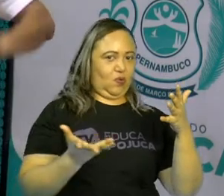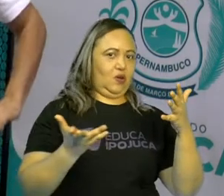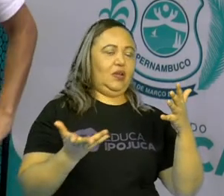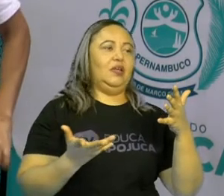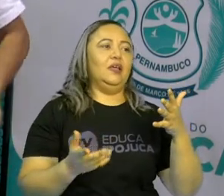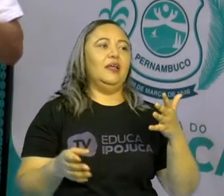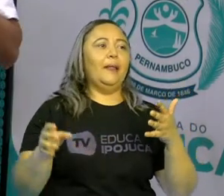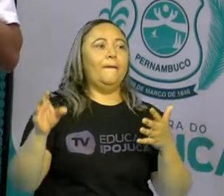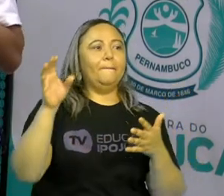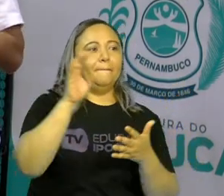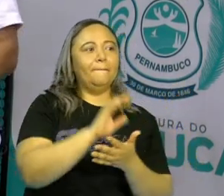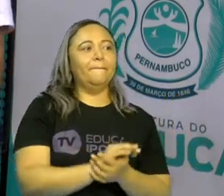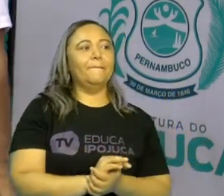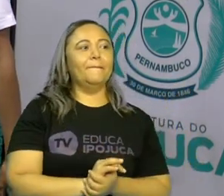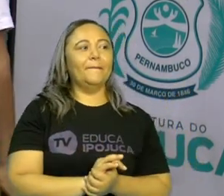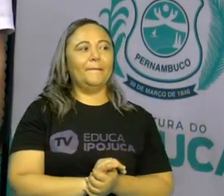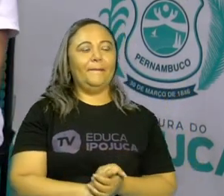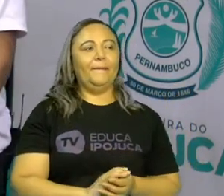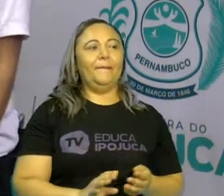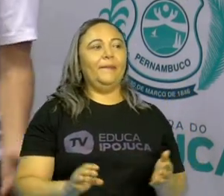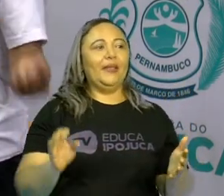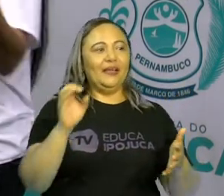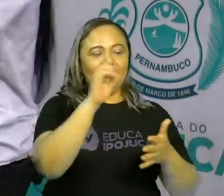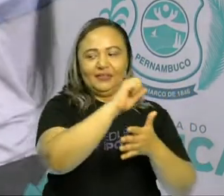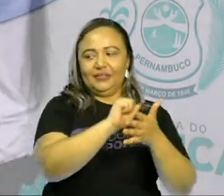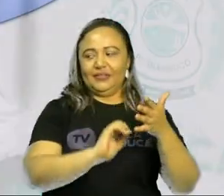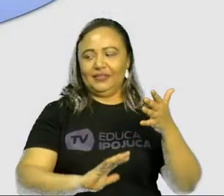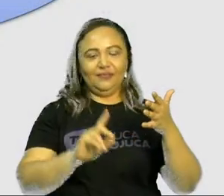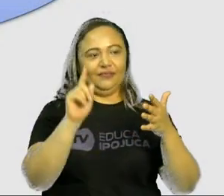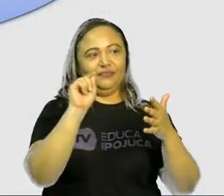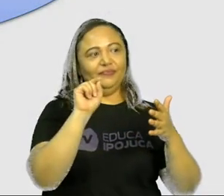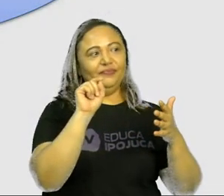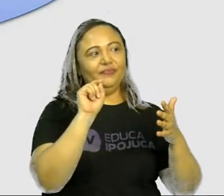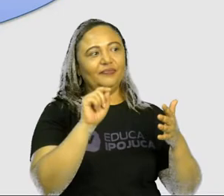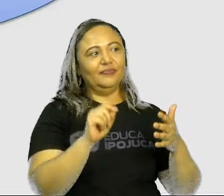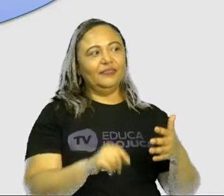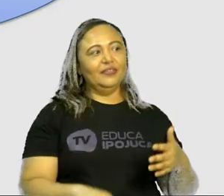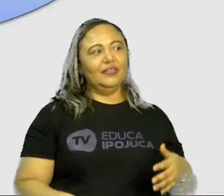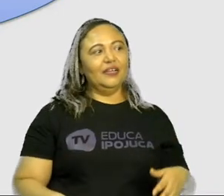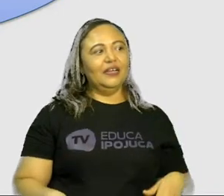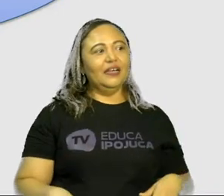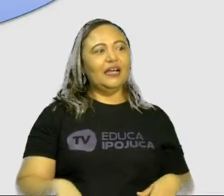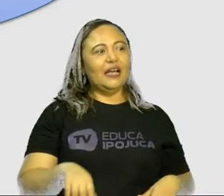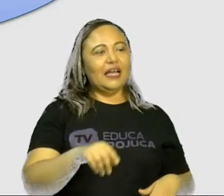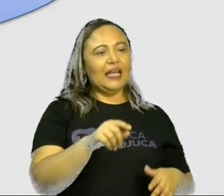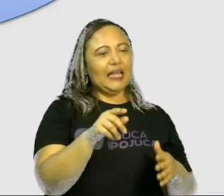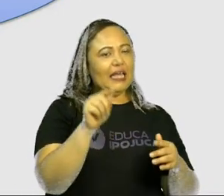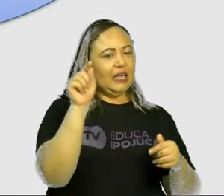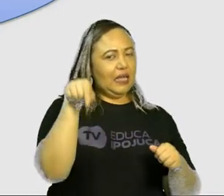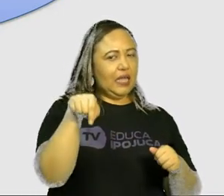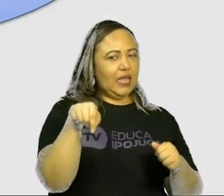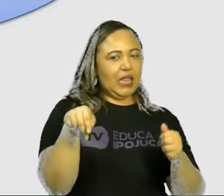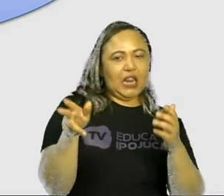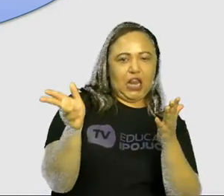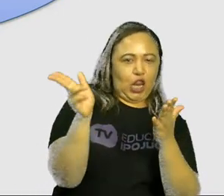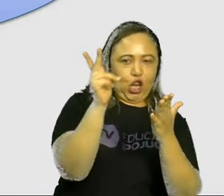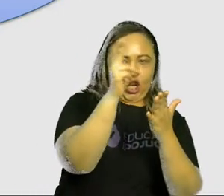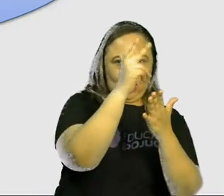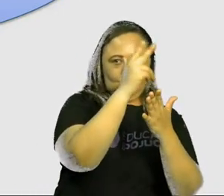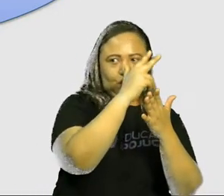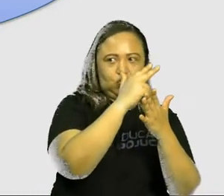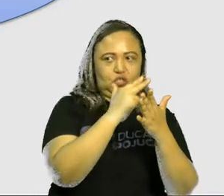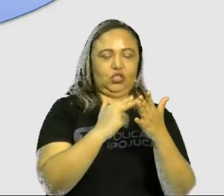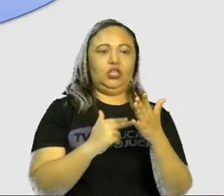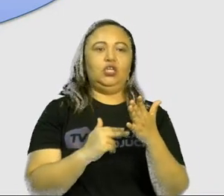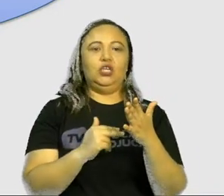terminar a nossa aula, nós teremos um desafio. Vamos ver aqui? Vamos ilustrar uma cadeia alimentar e uma teia